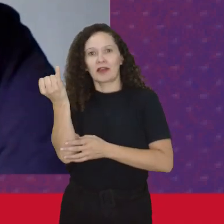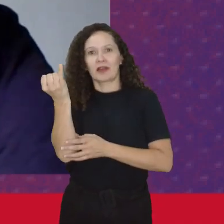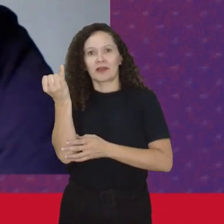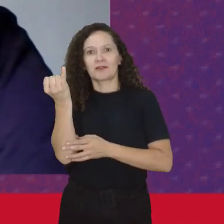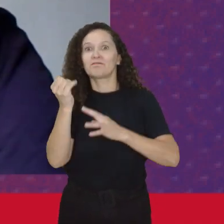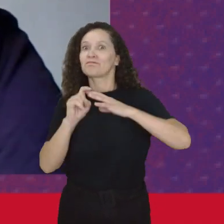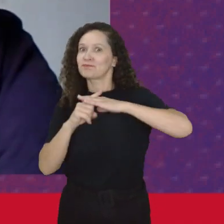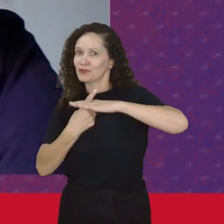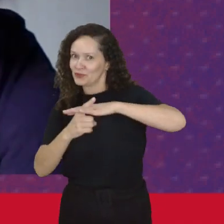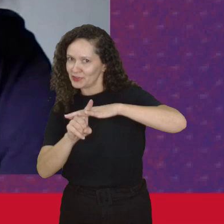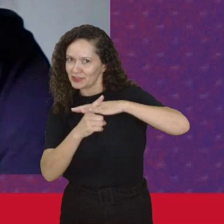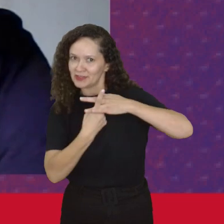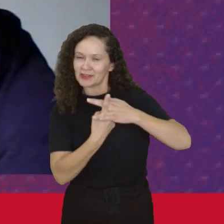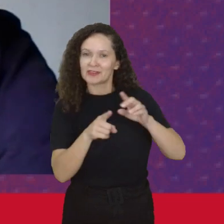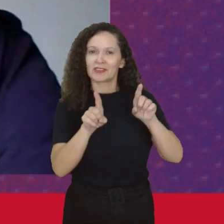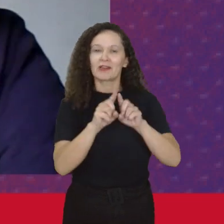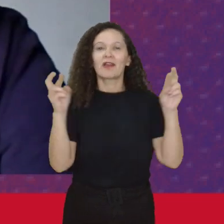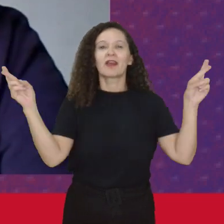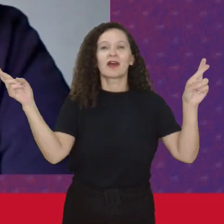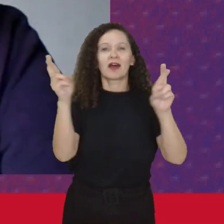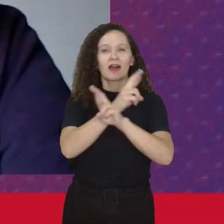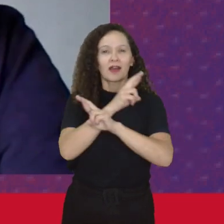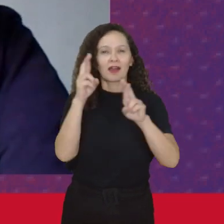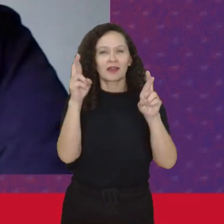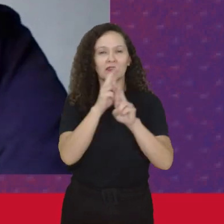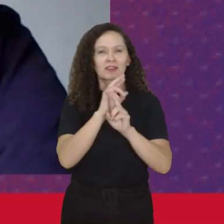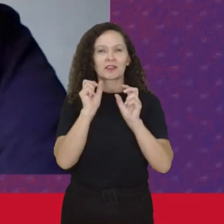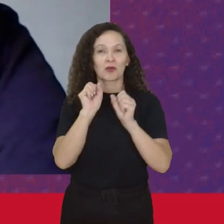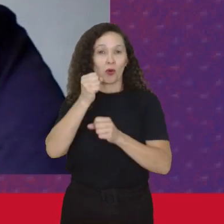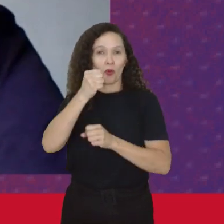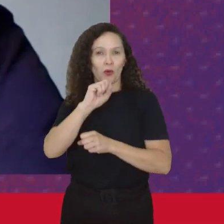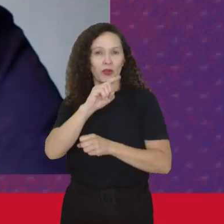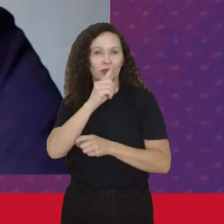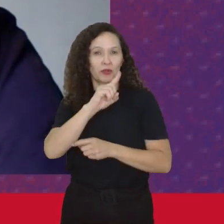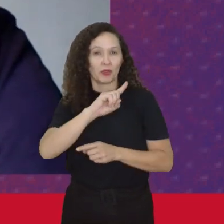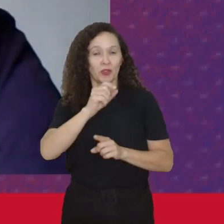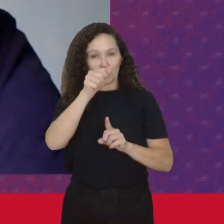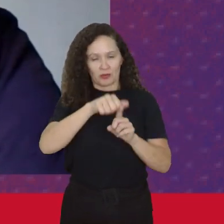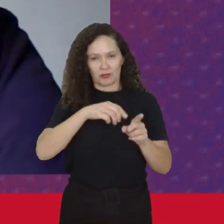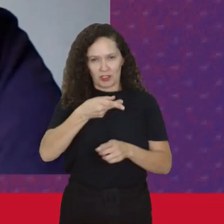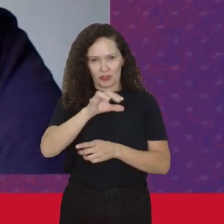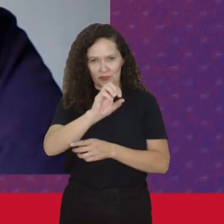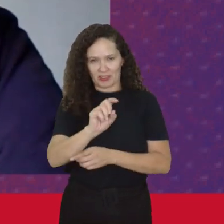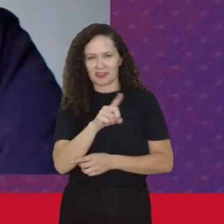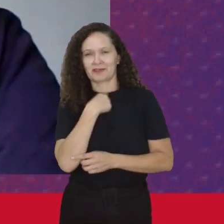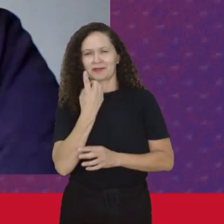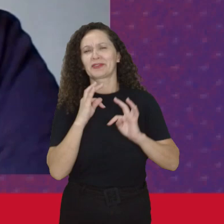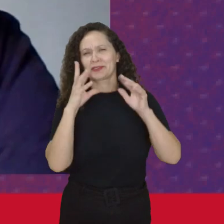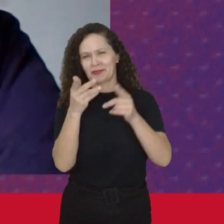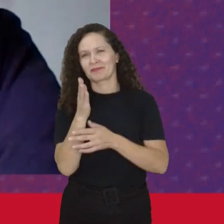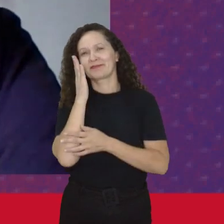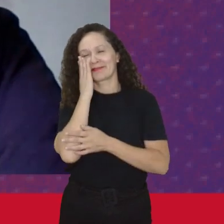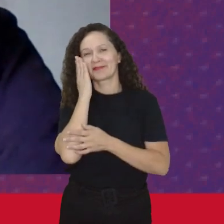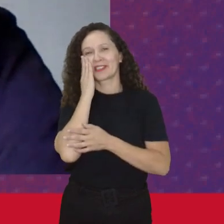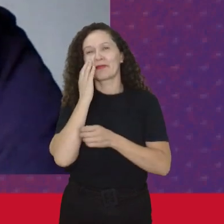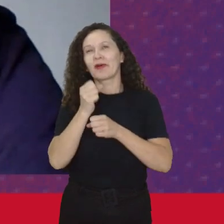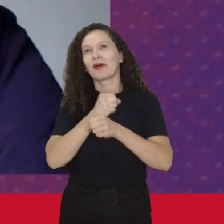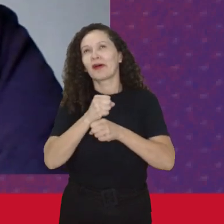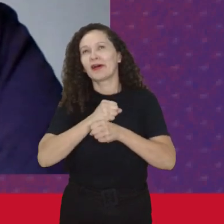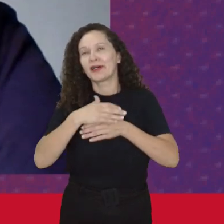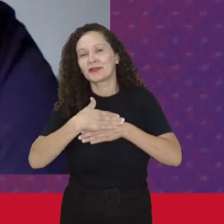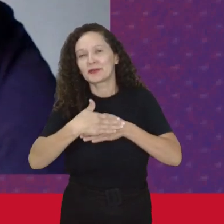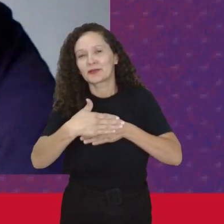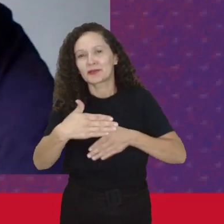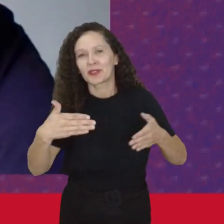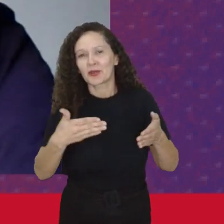Socialista E a relação Disso Com o 8 de março Porque todas nós Sabemos Faz anos Que a gente está